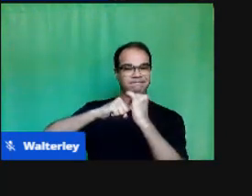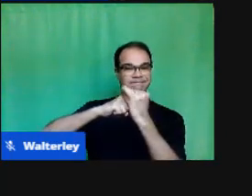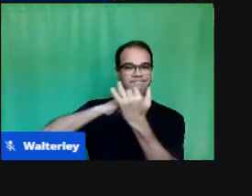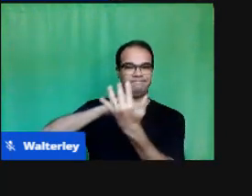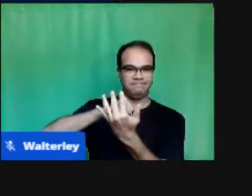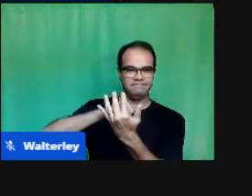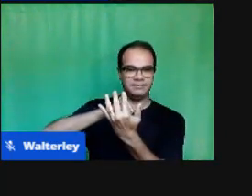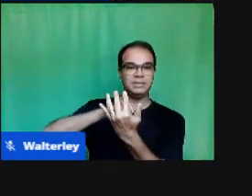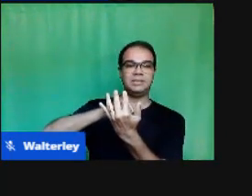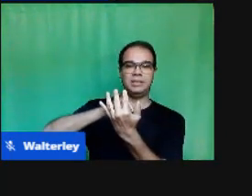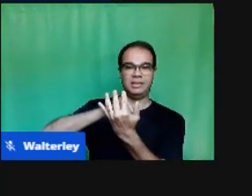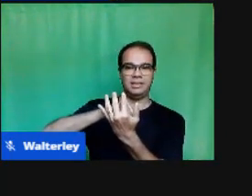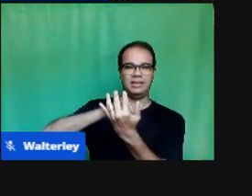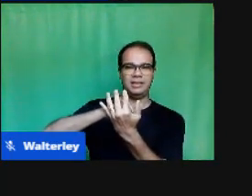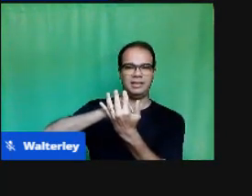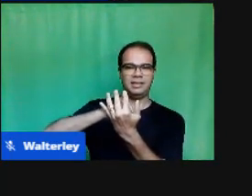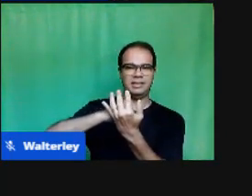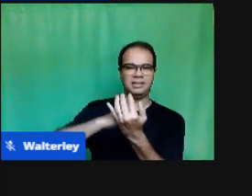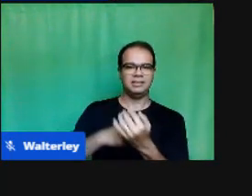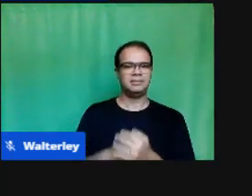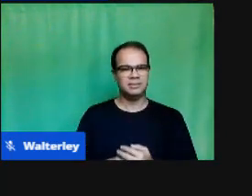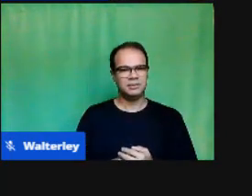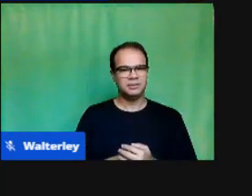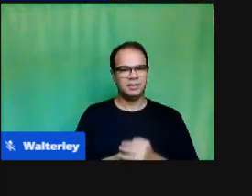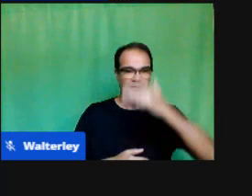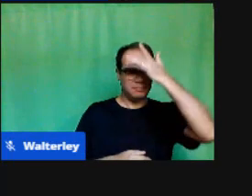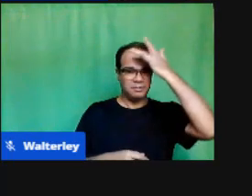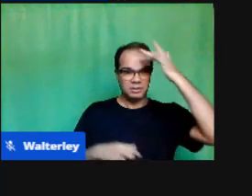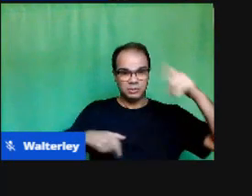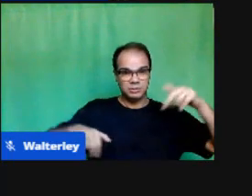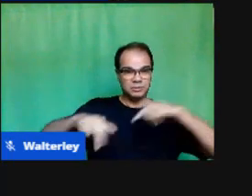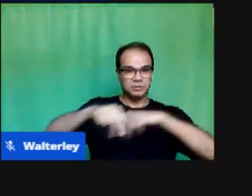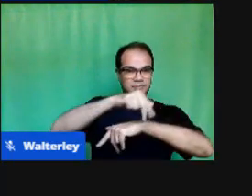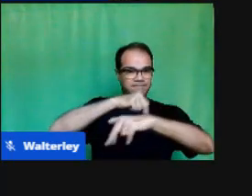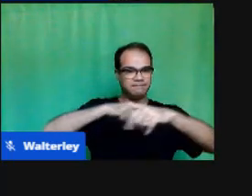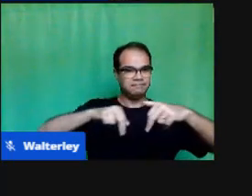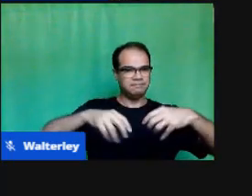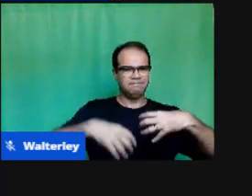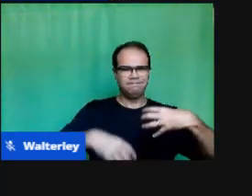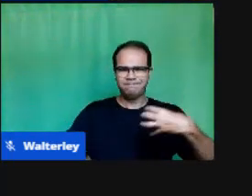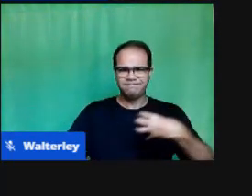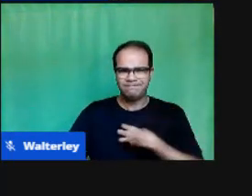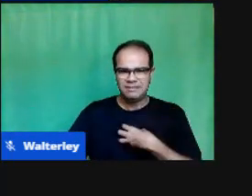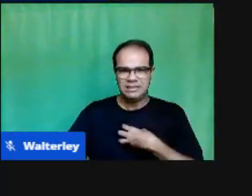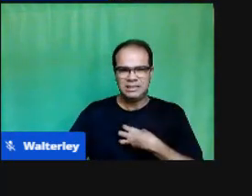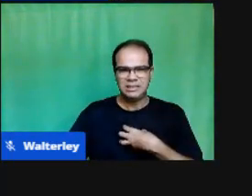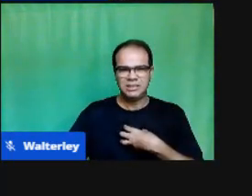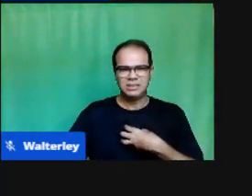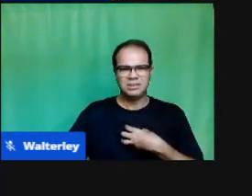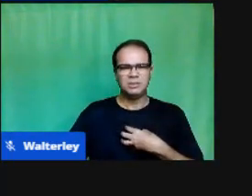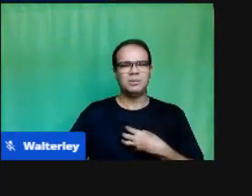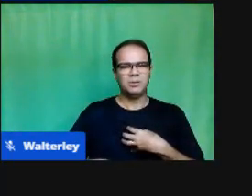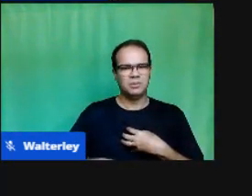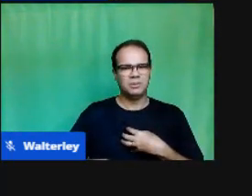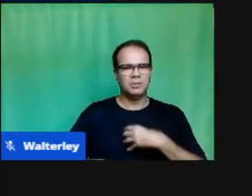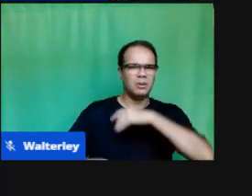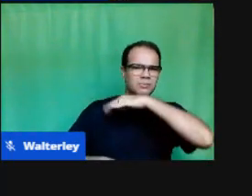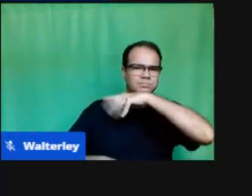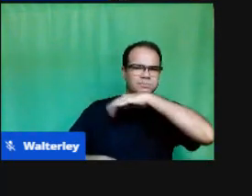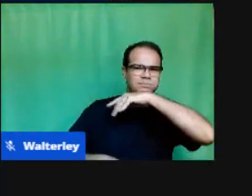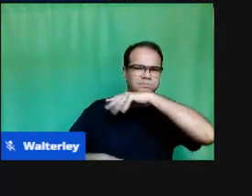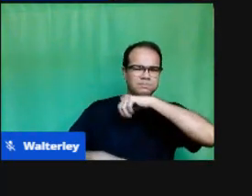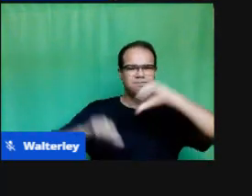Um outro Ritmo Para a humanidade O nosso Cotidiano Mudou E desde